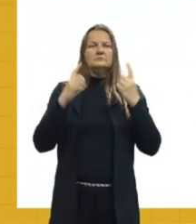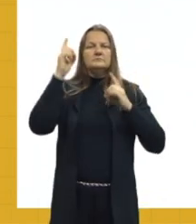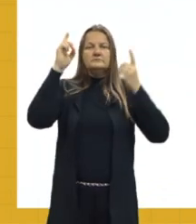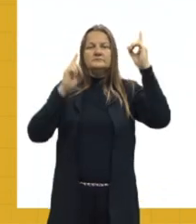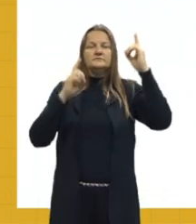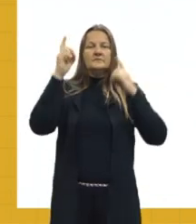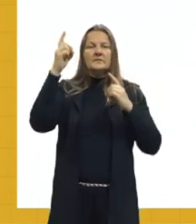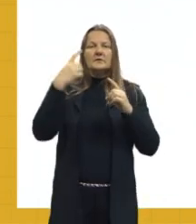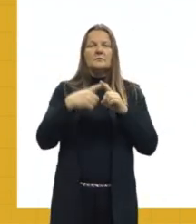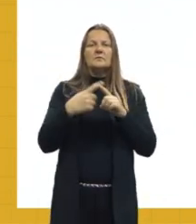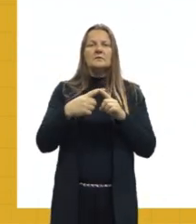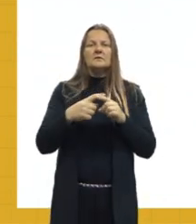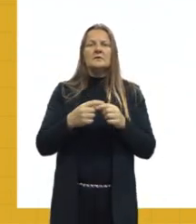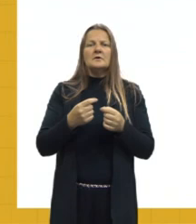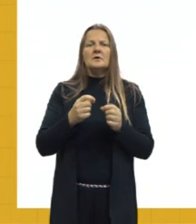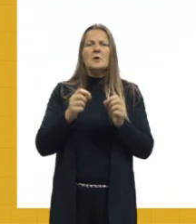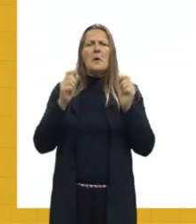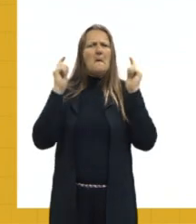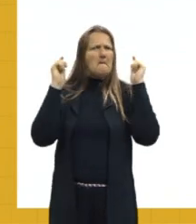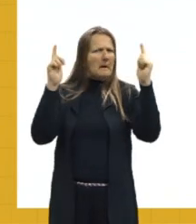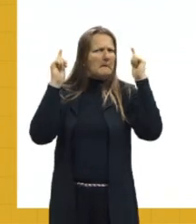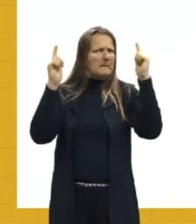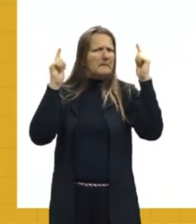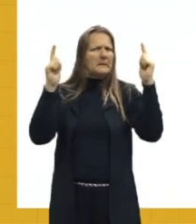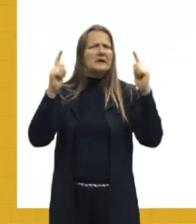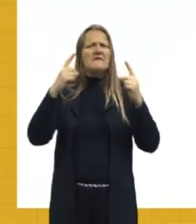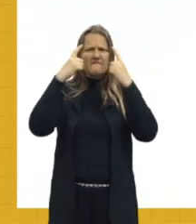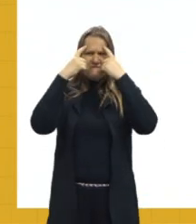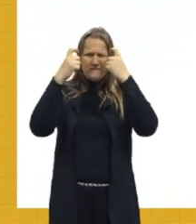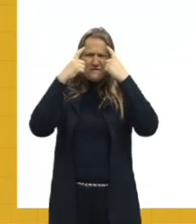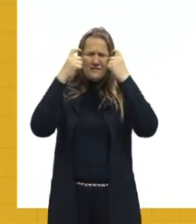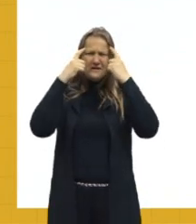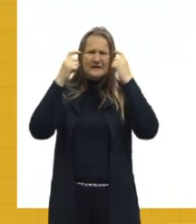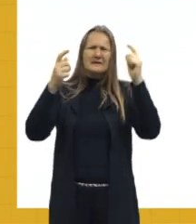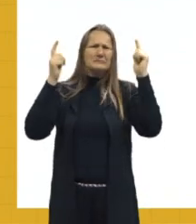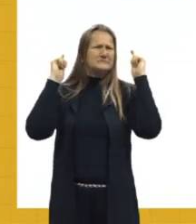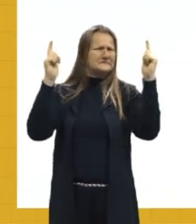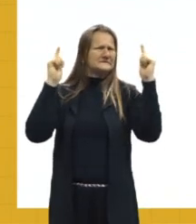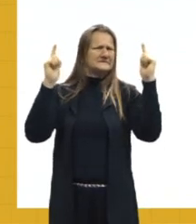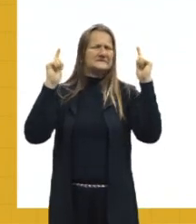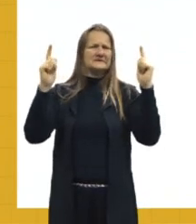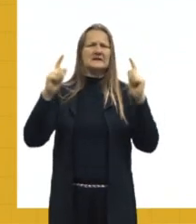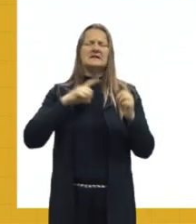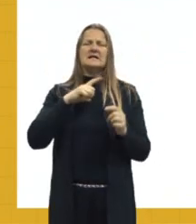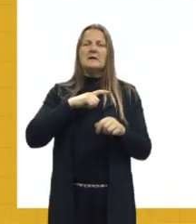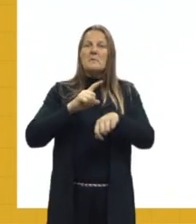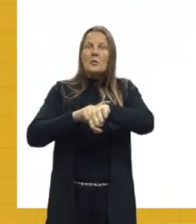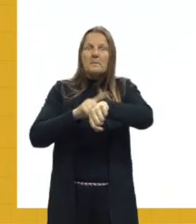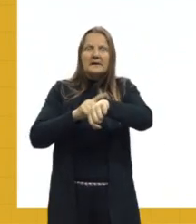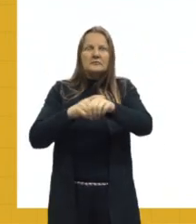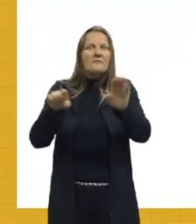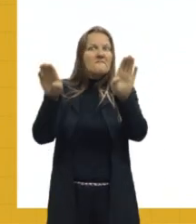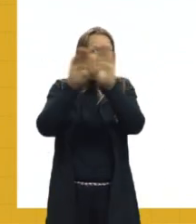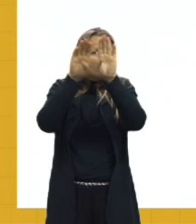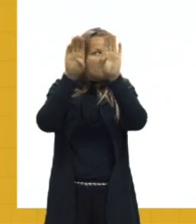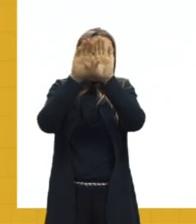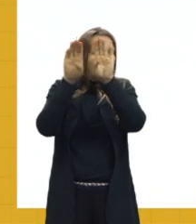aumento das passagens, havendo manifestações super violentas, o país, então, tem toque de recolher, pra vocês terem uma ideia, tá,